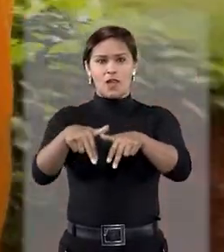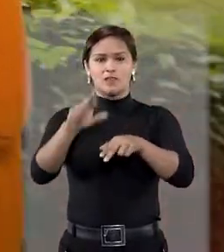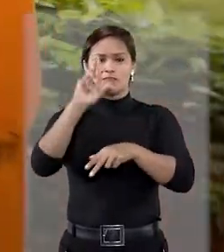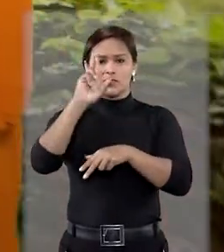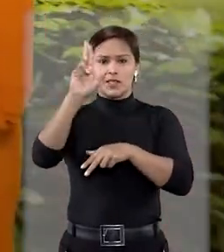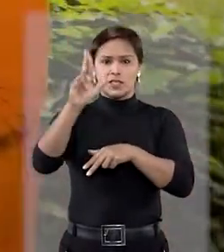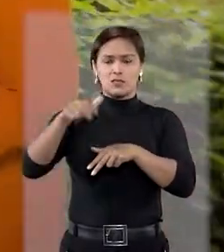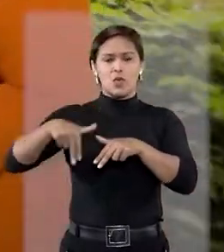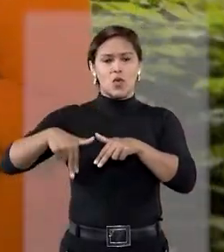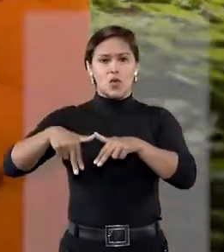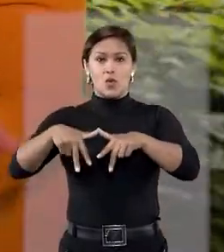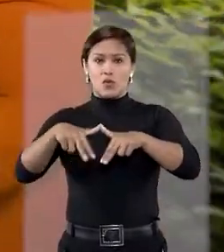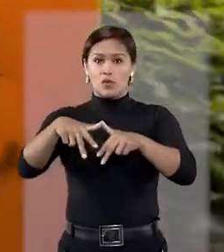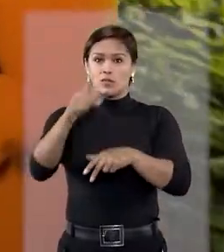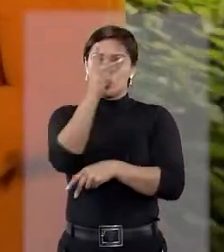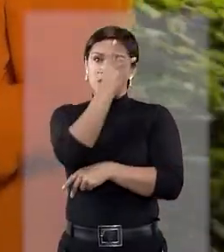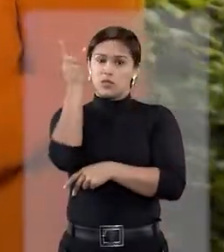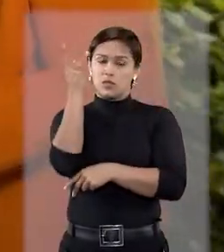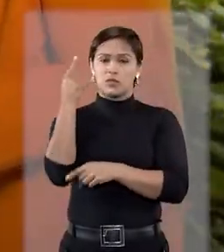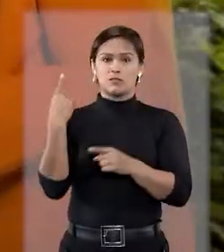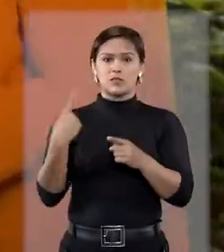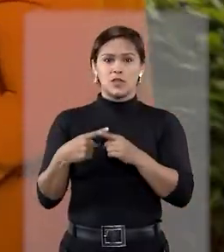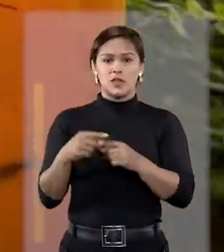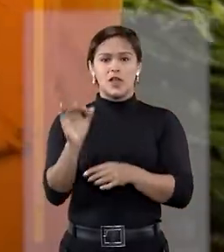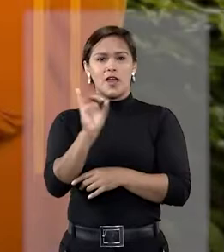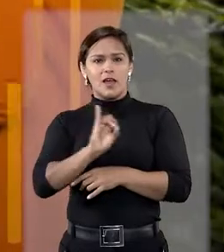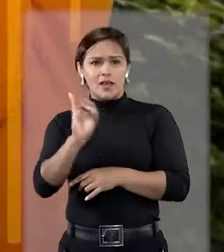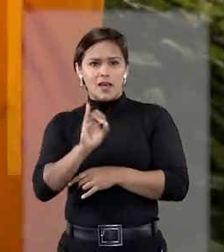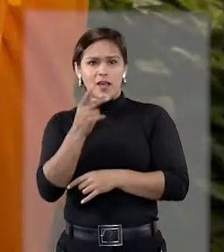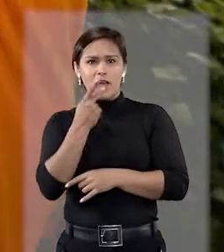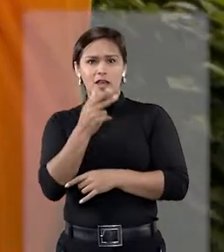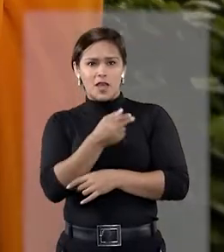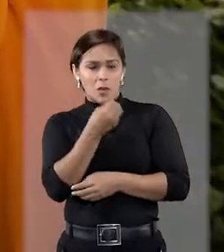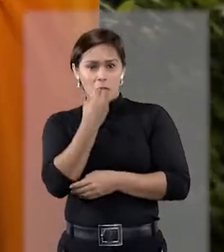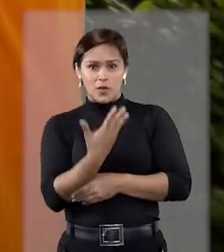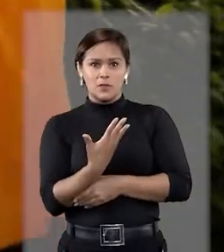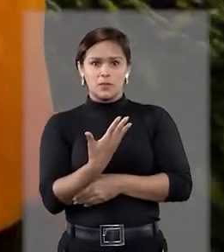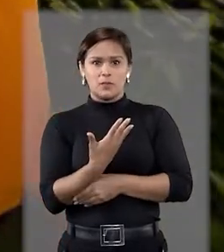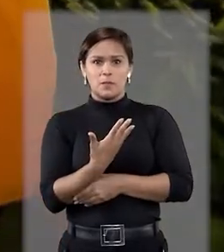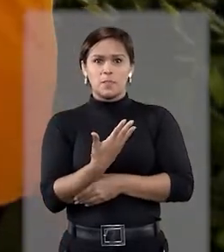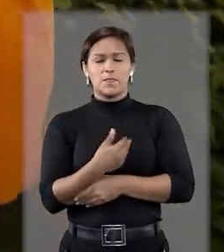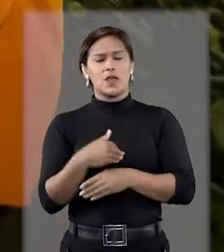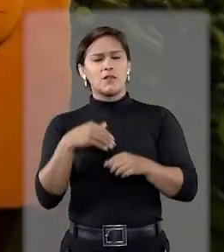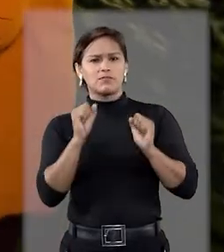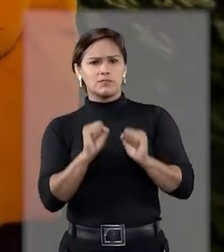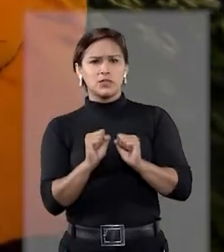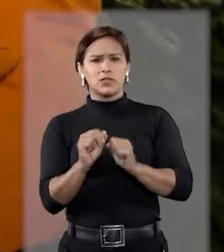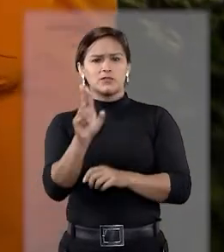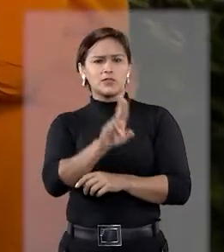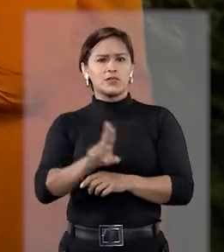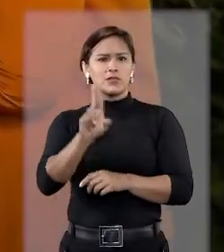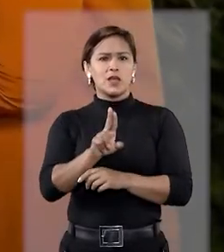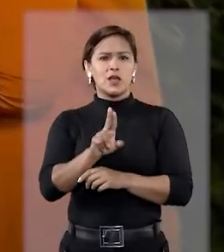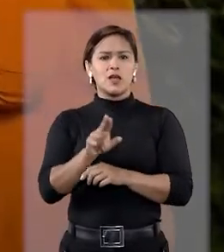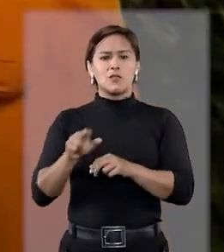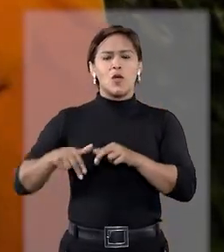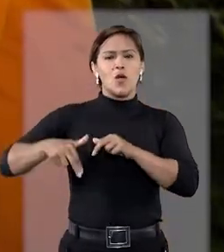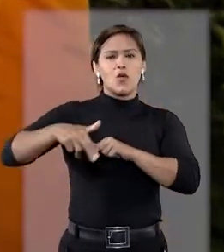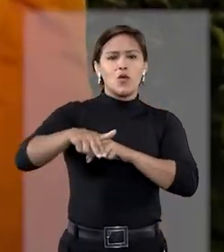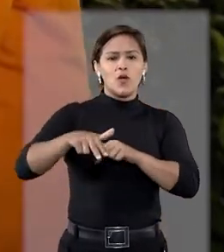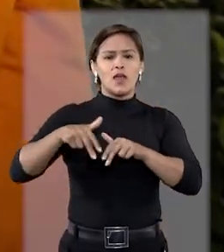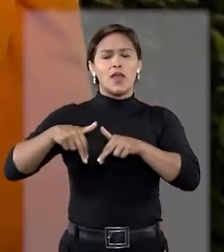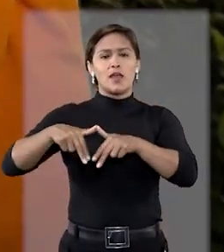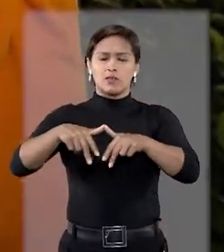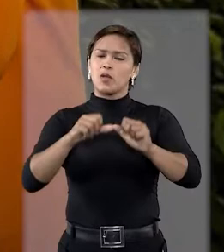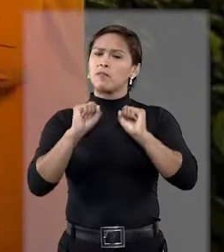lado dela, respeitando o ritmo da pessoa. Oi, Fernanda, tudo bem? Tudo bem. Nós podemos usar termos como